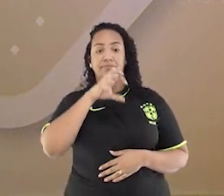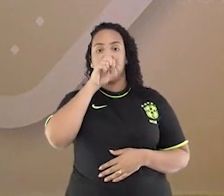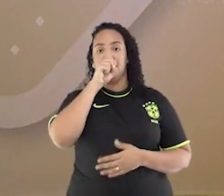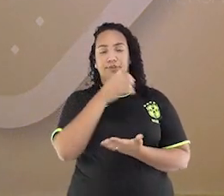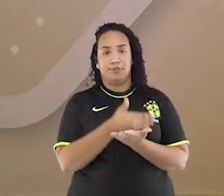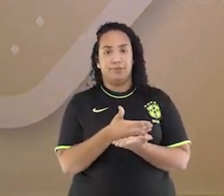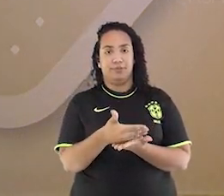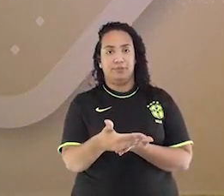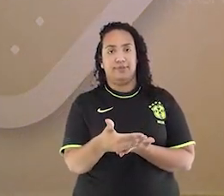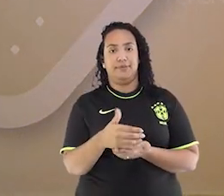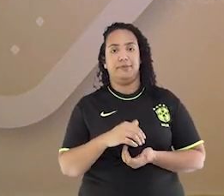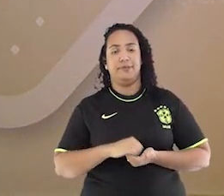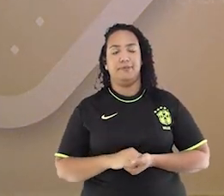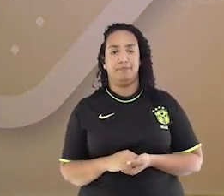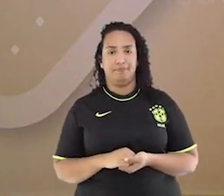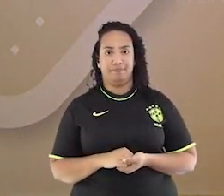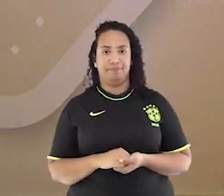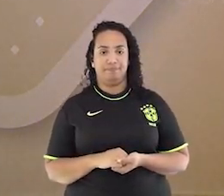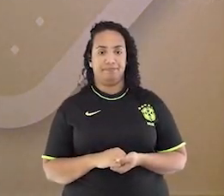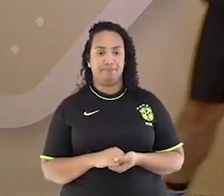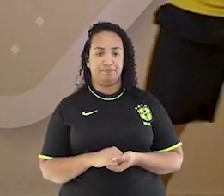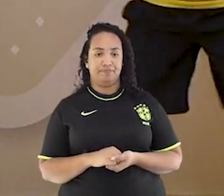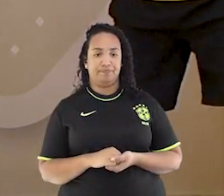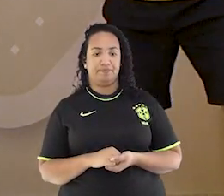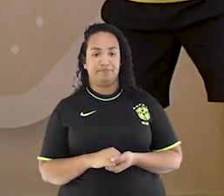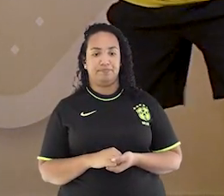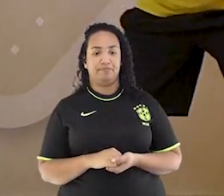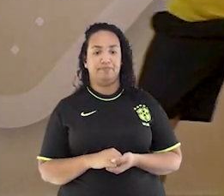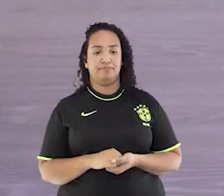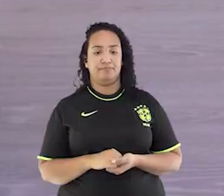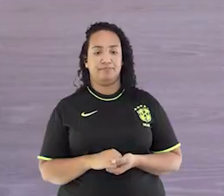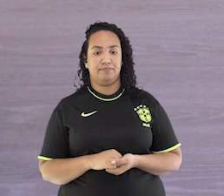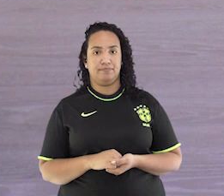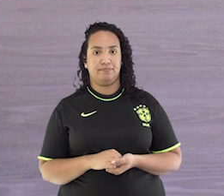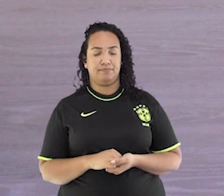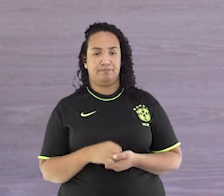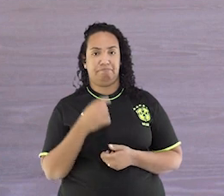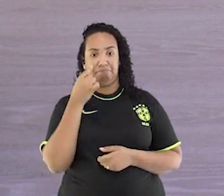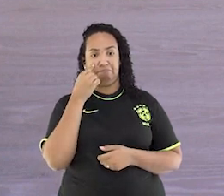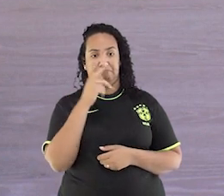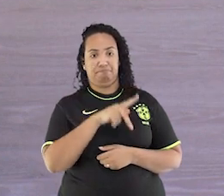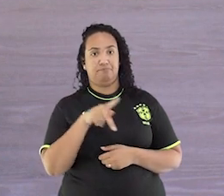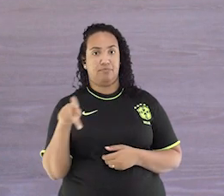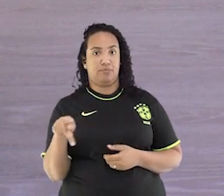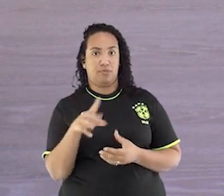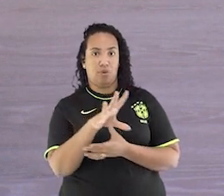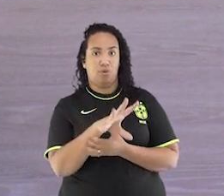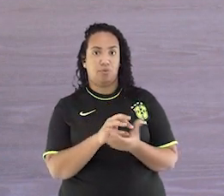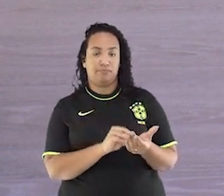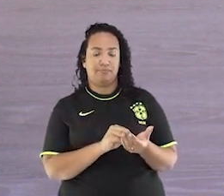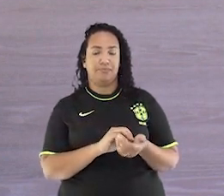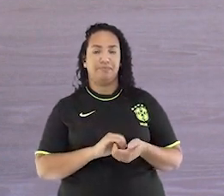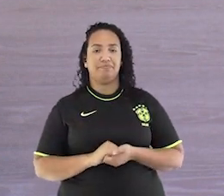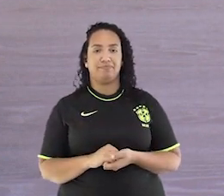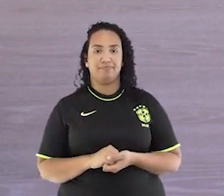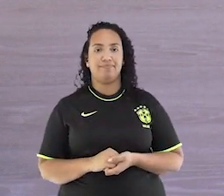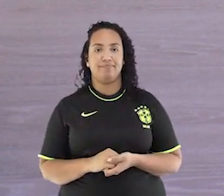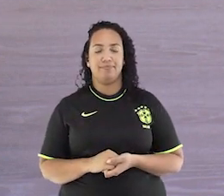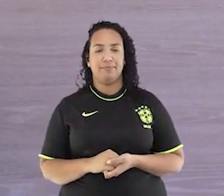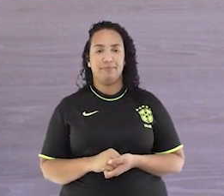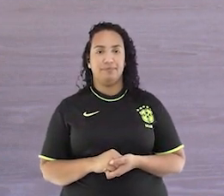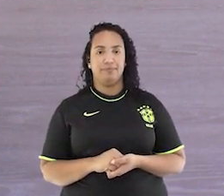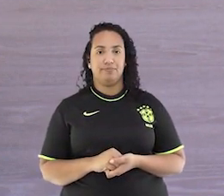Vou no meio. Volto. Boa! Meio. Volto. Foi.